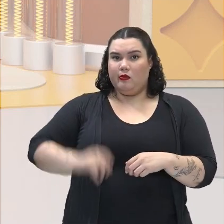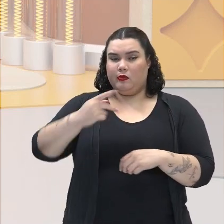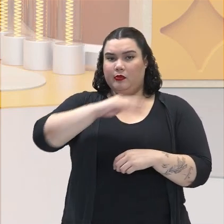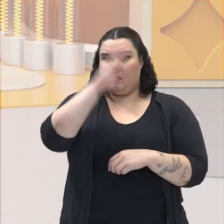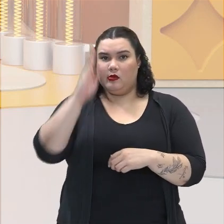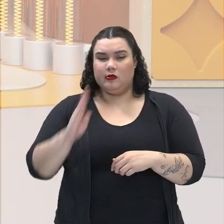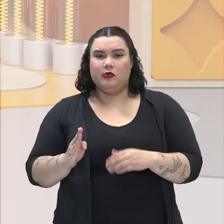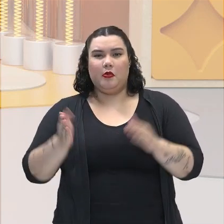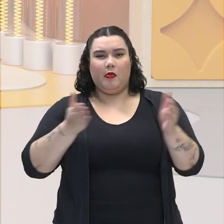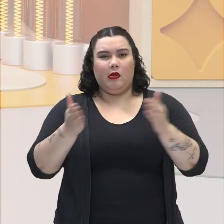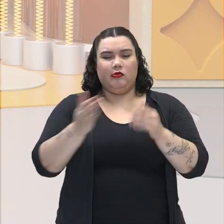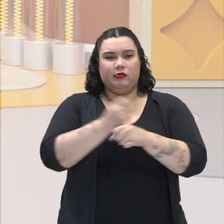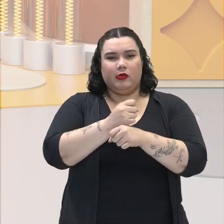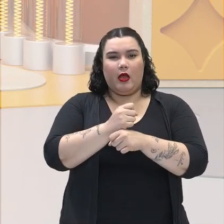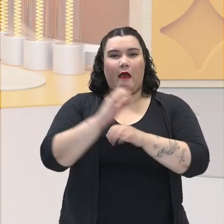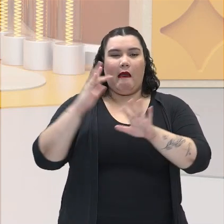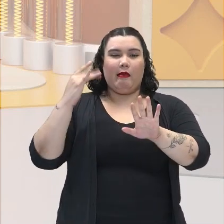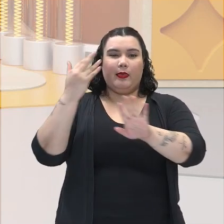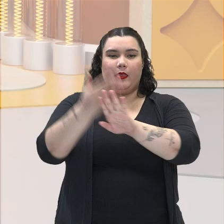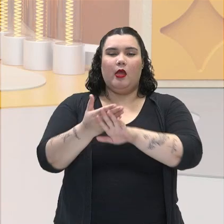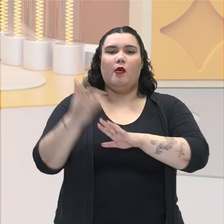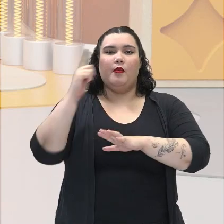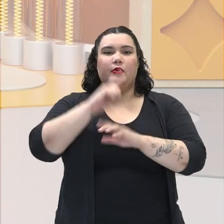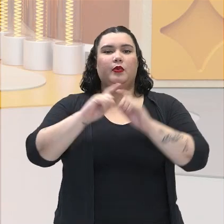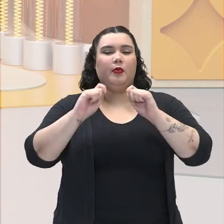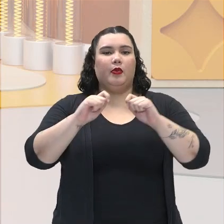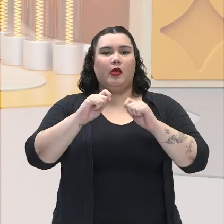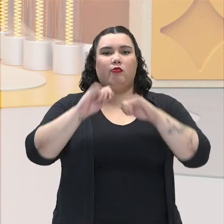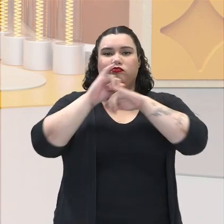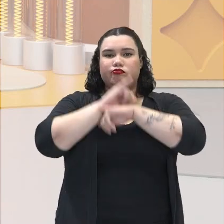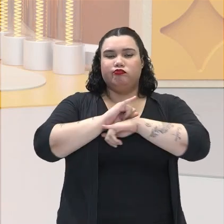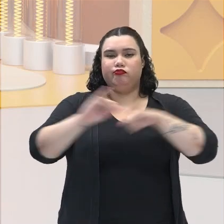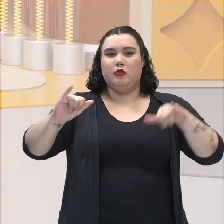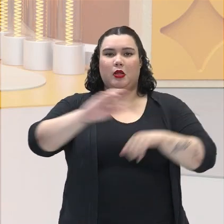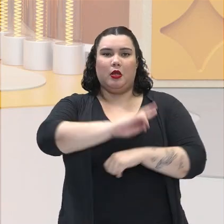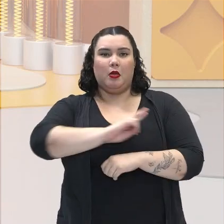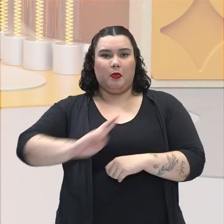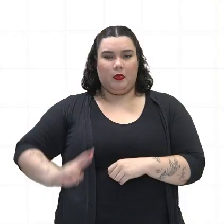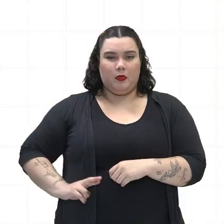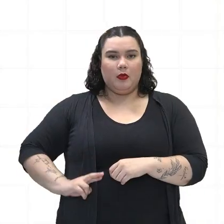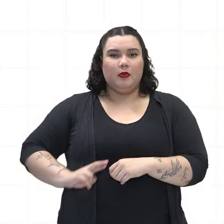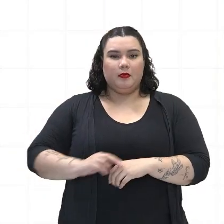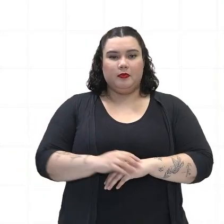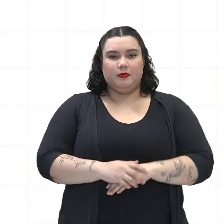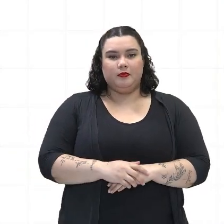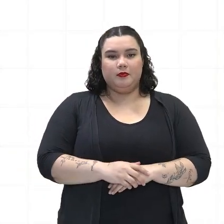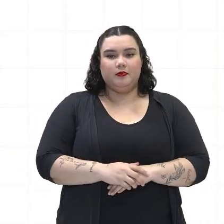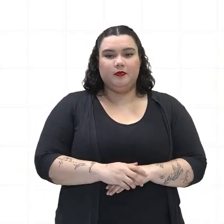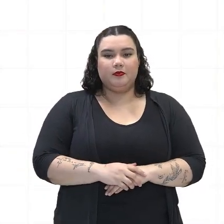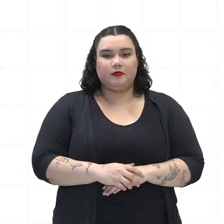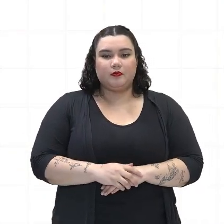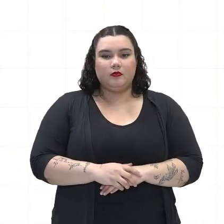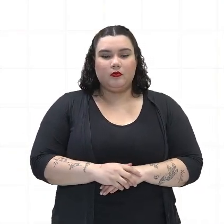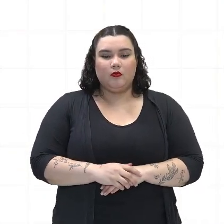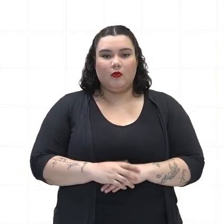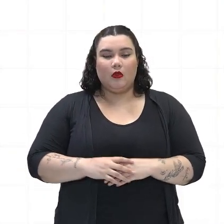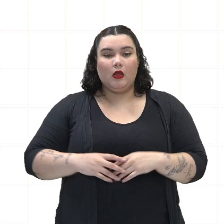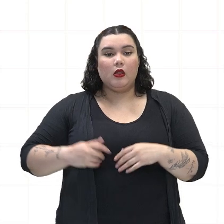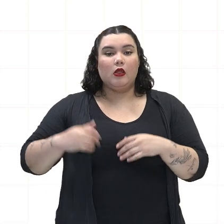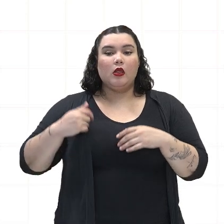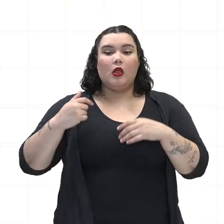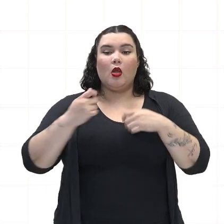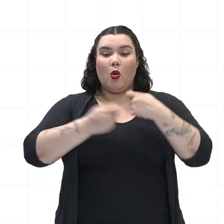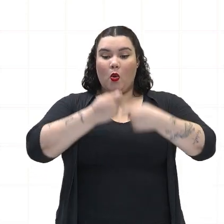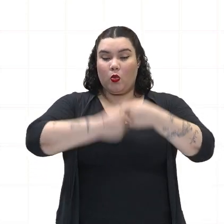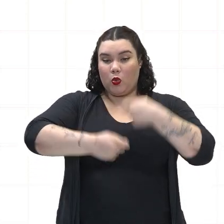a questão da proclamação da República, alguns anos mais para frente. Continuando, a economia do